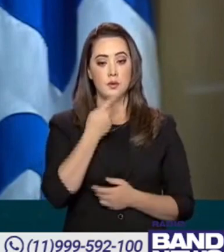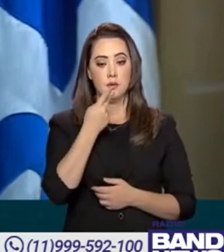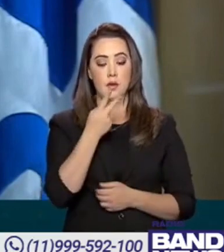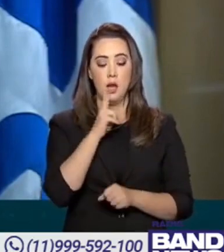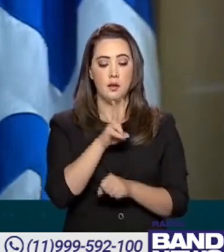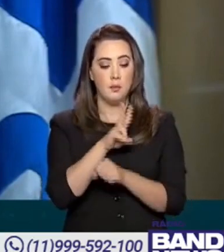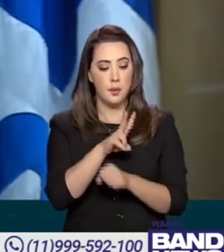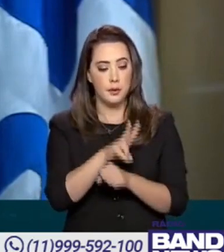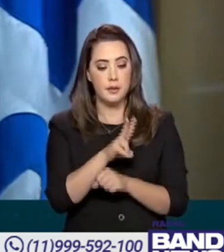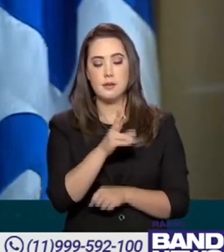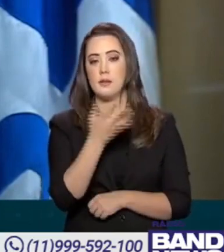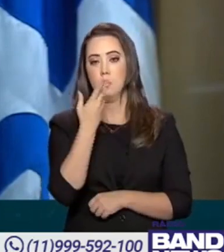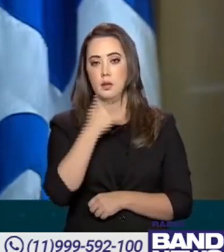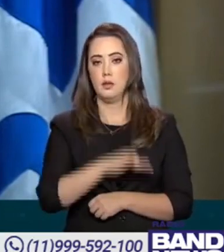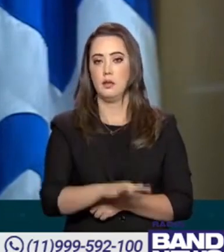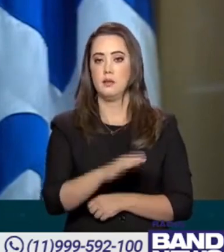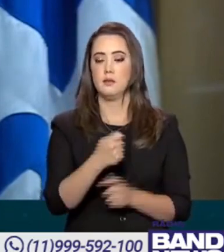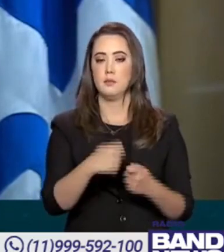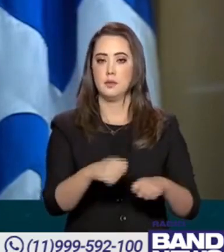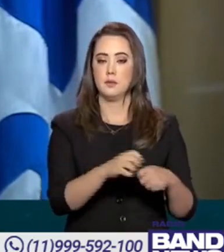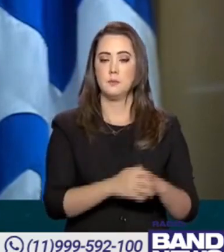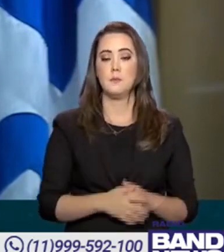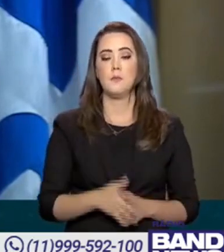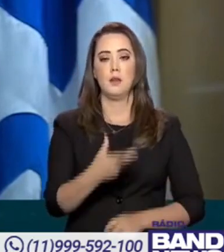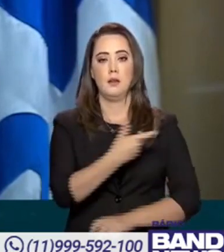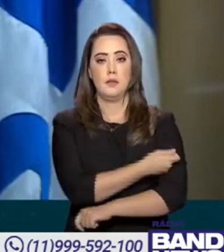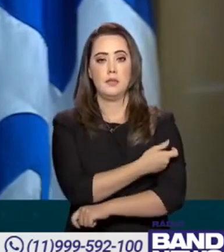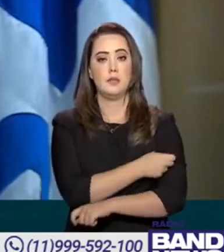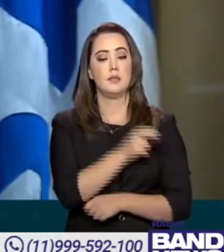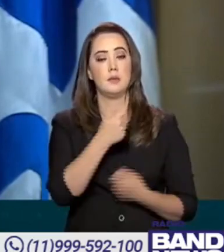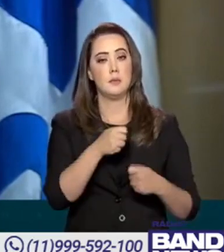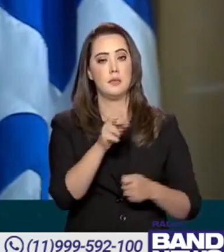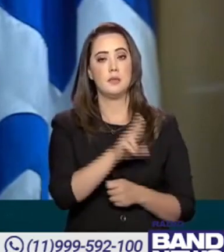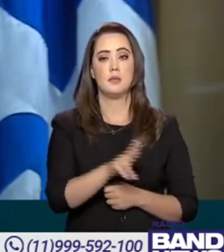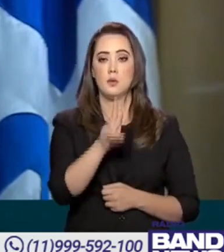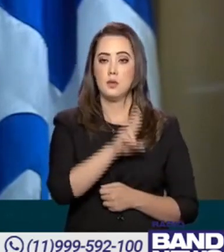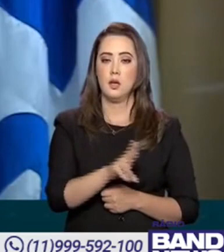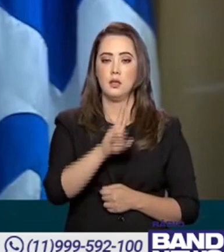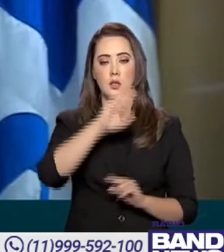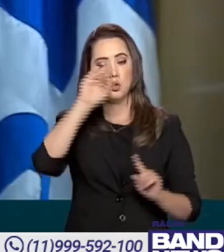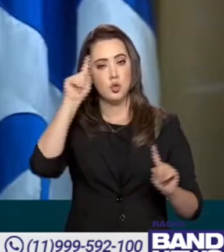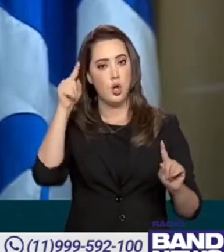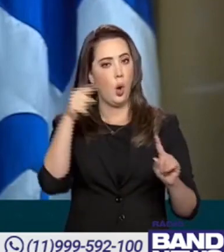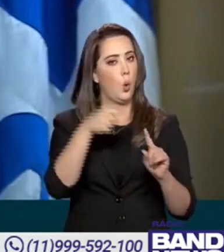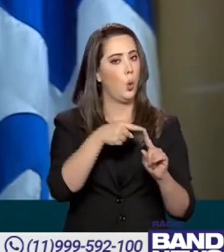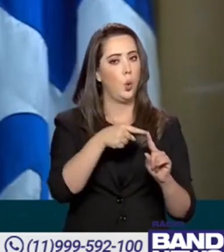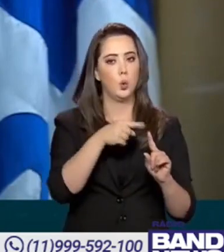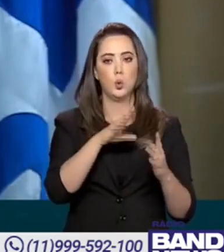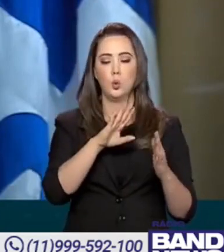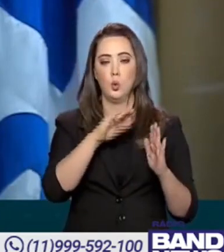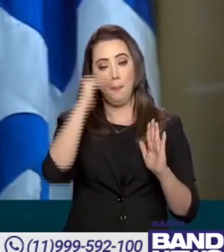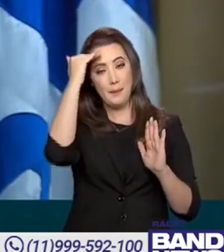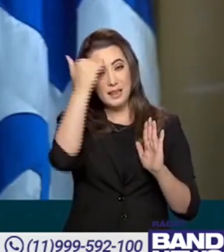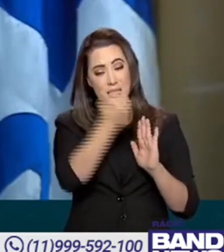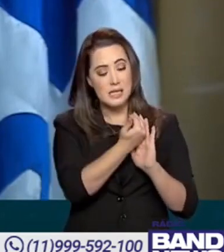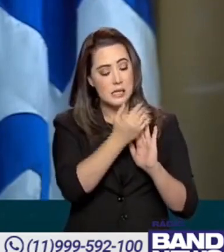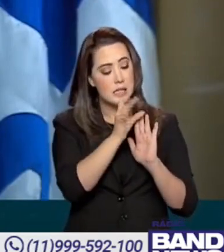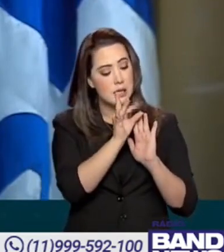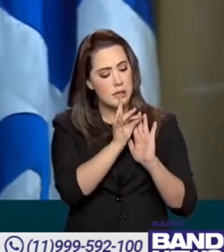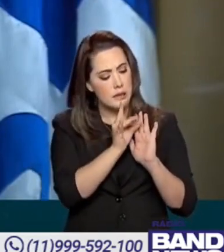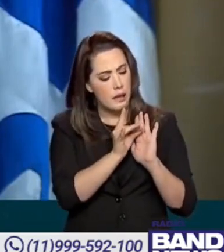proteção dessa criança. E as vacinas devem ser aplicadas seguindo fielmente aquelas normas